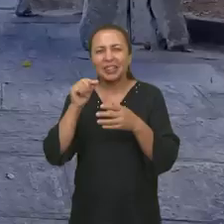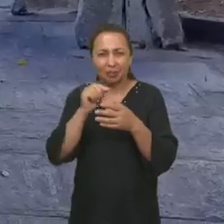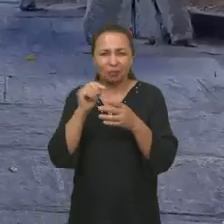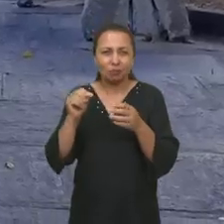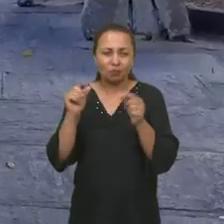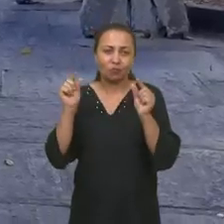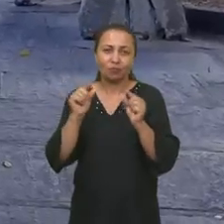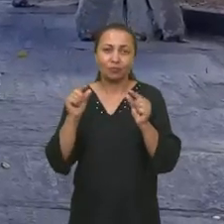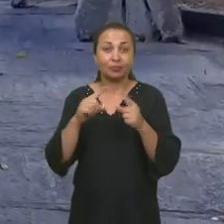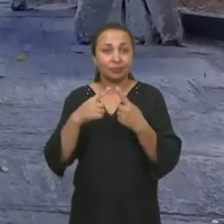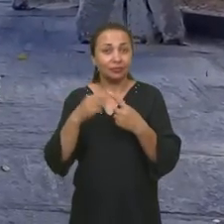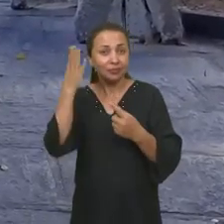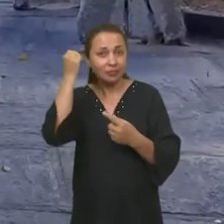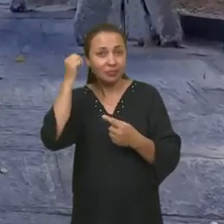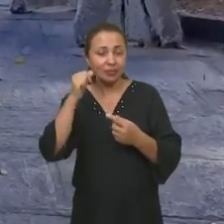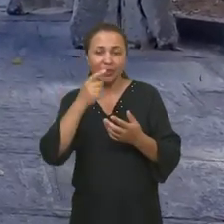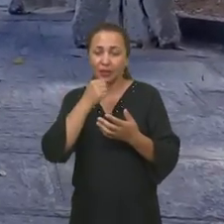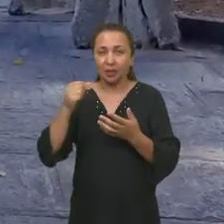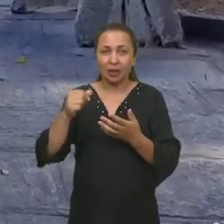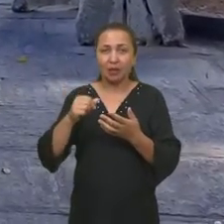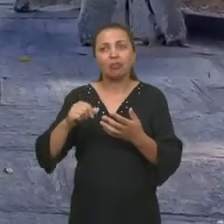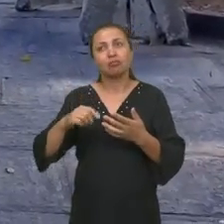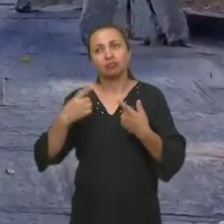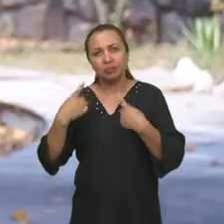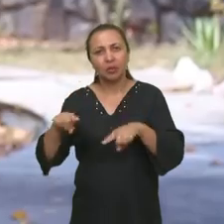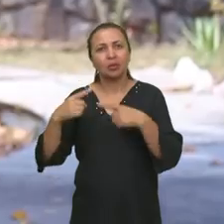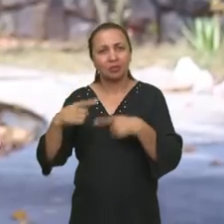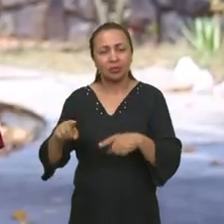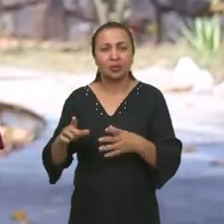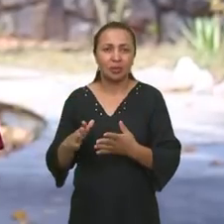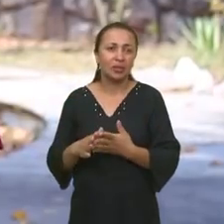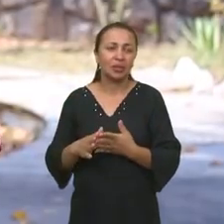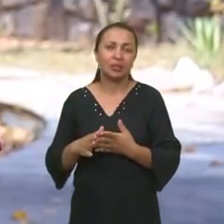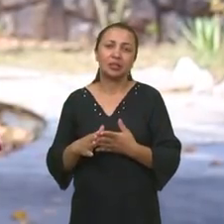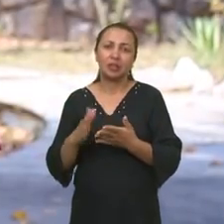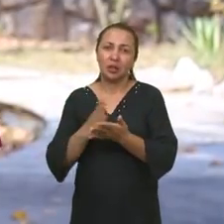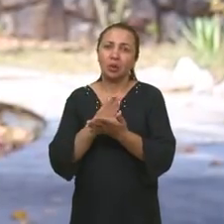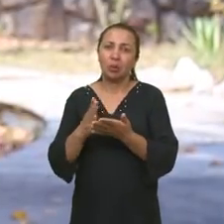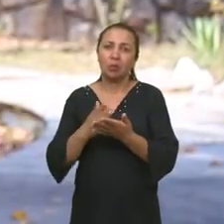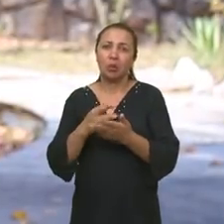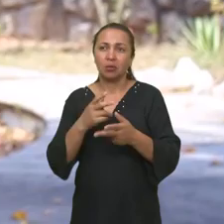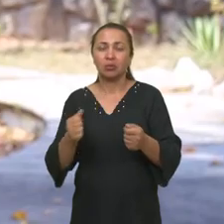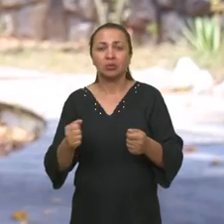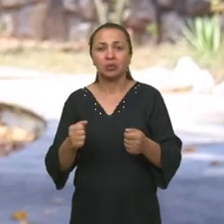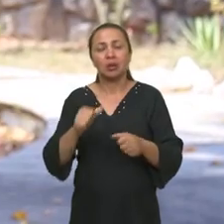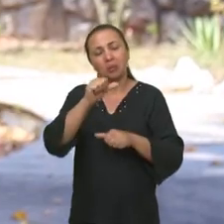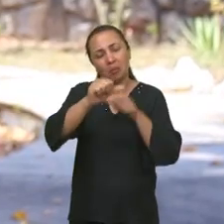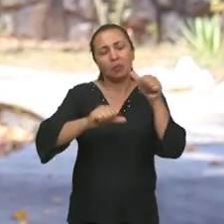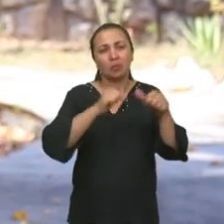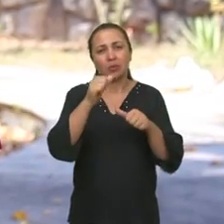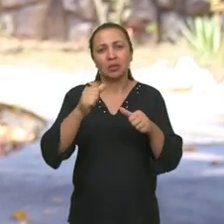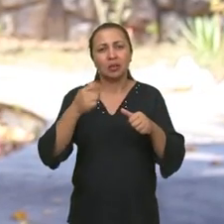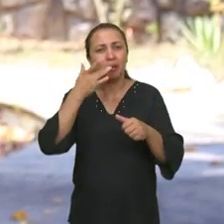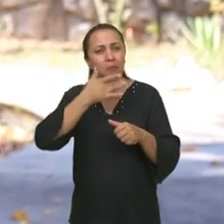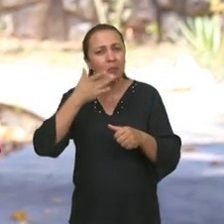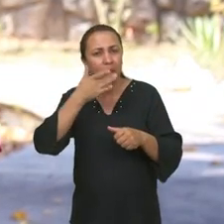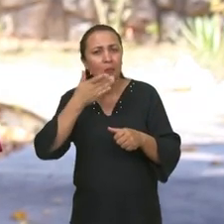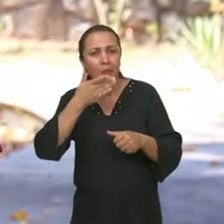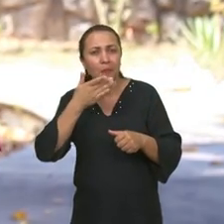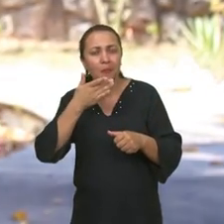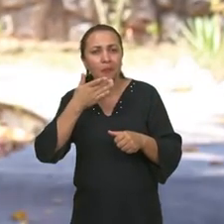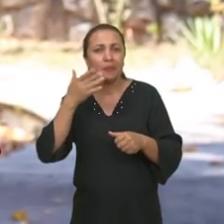sabor, porque a gente sabe que o sal é um dos causadores que... um dos fatores que causam a modificação